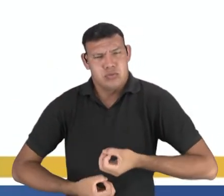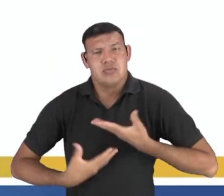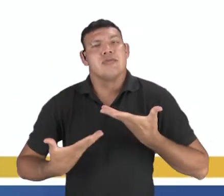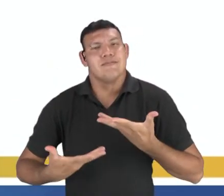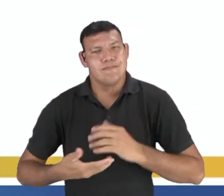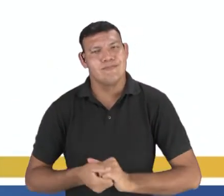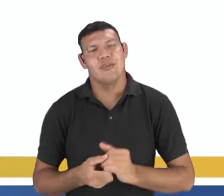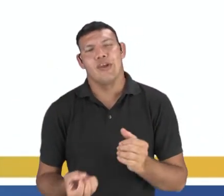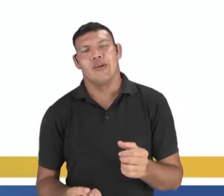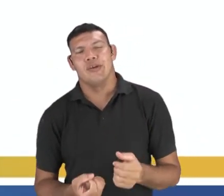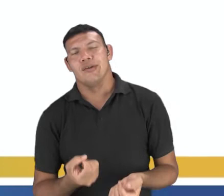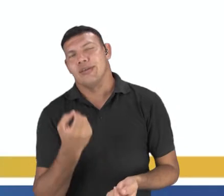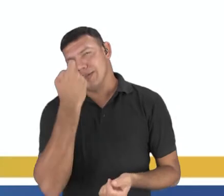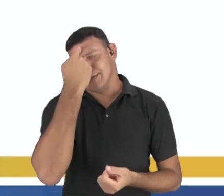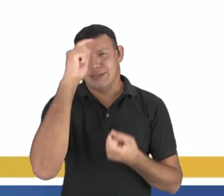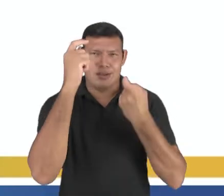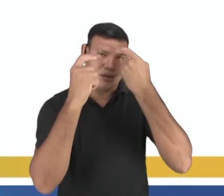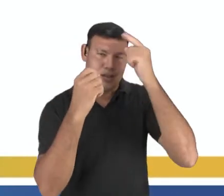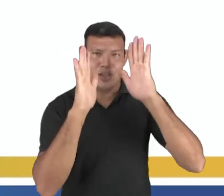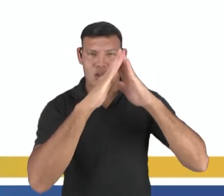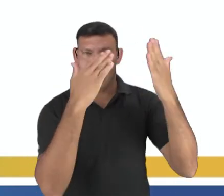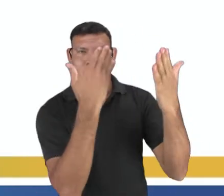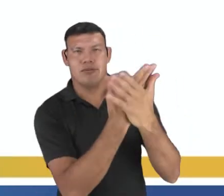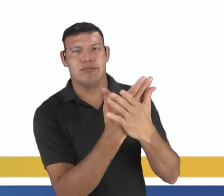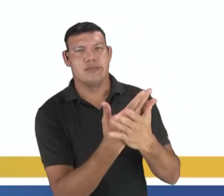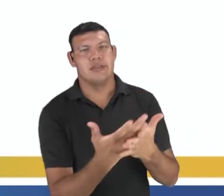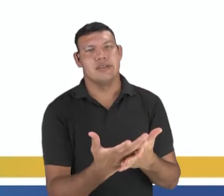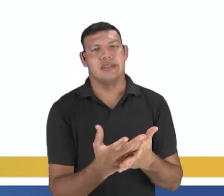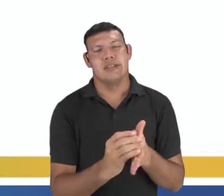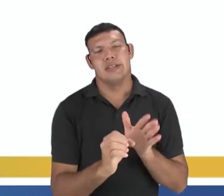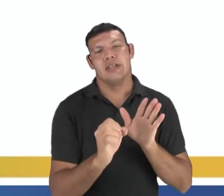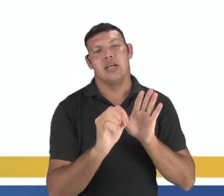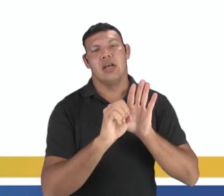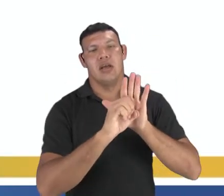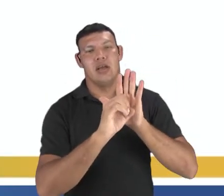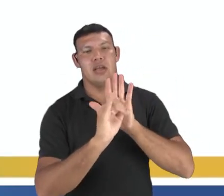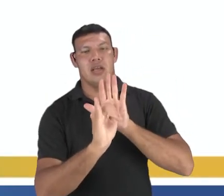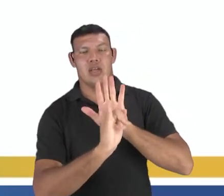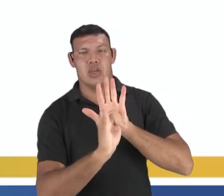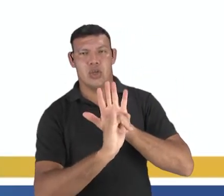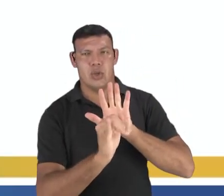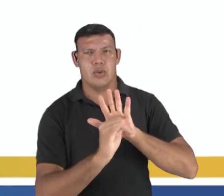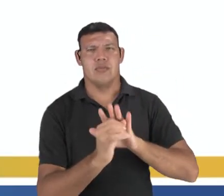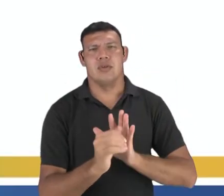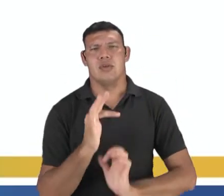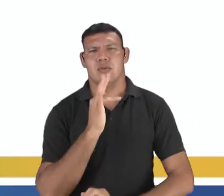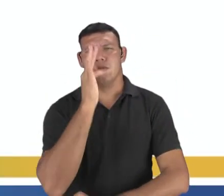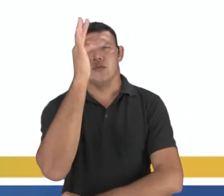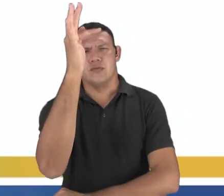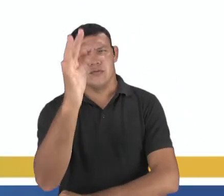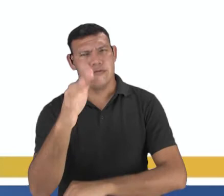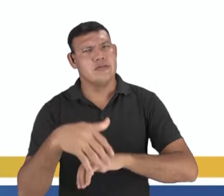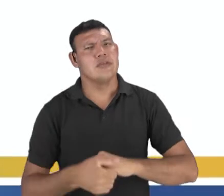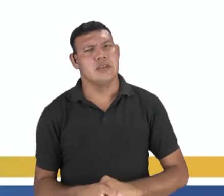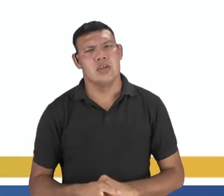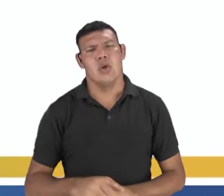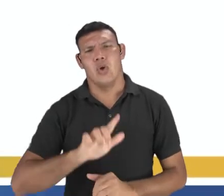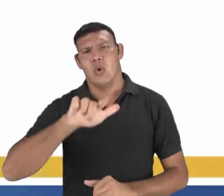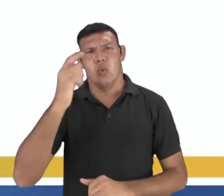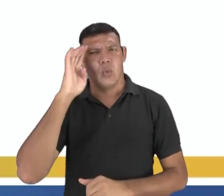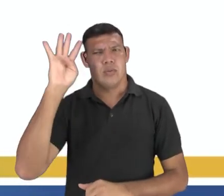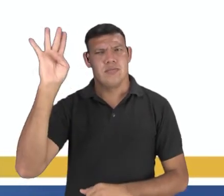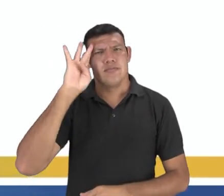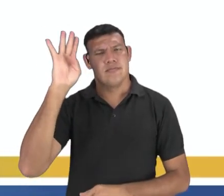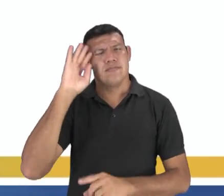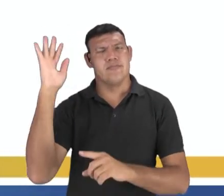vão além da máquina. E assim surgiram escolas como o impressionismo, o expressionismo, o futurismo e